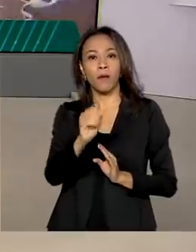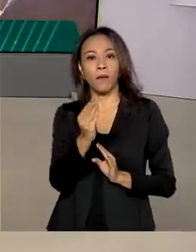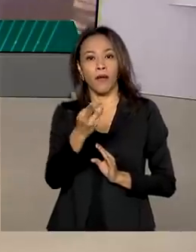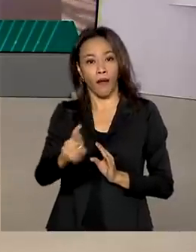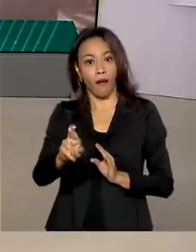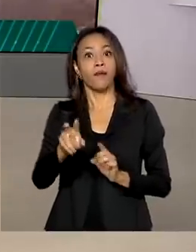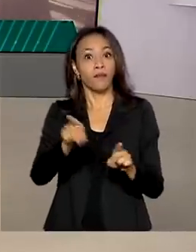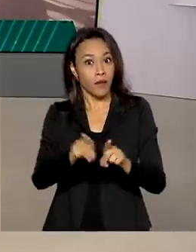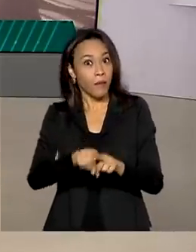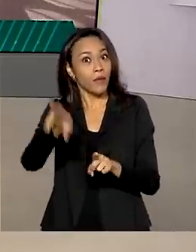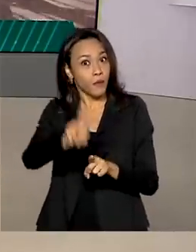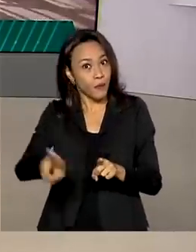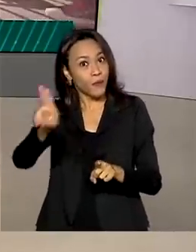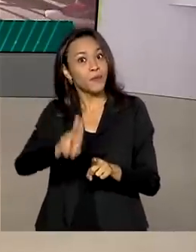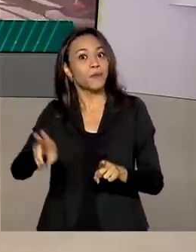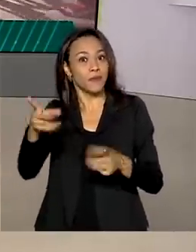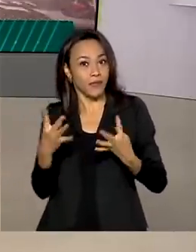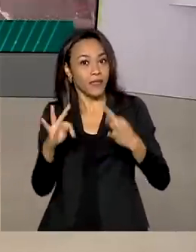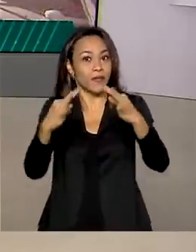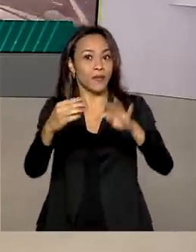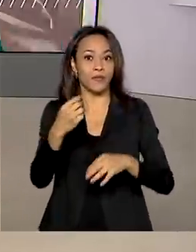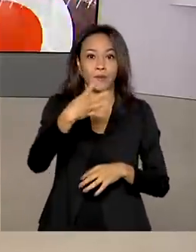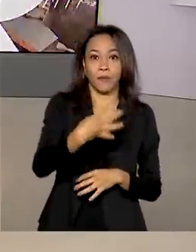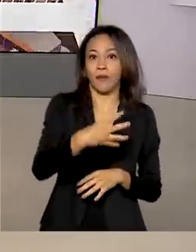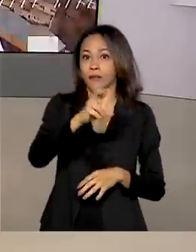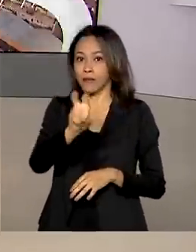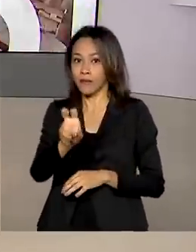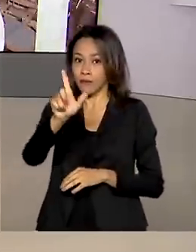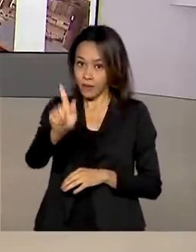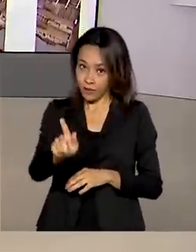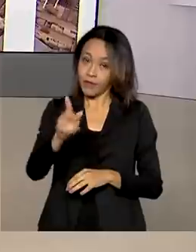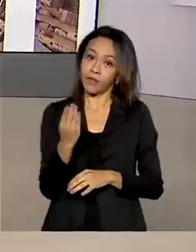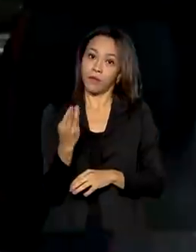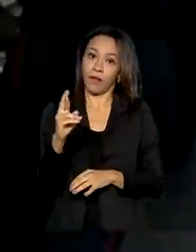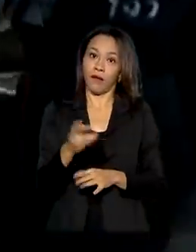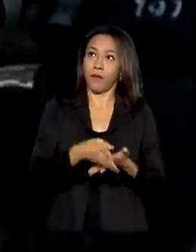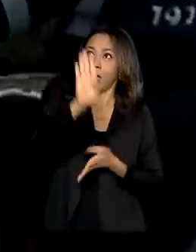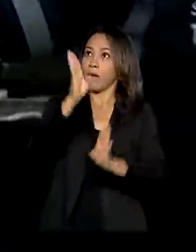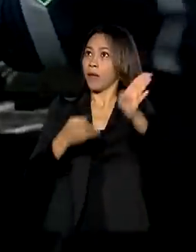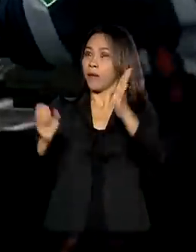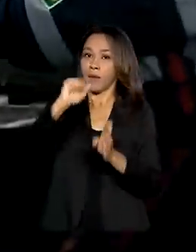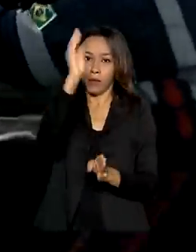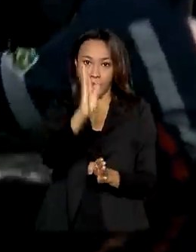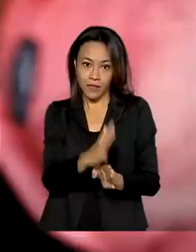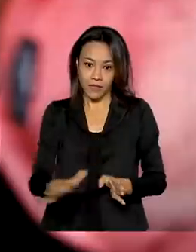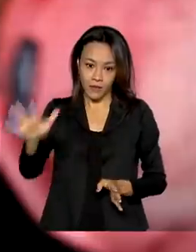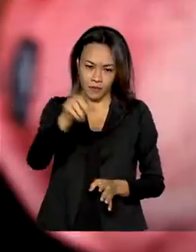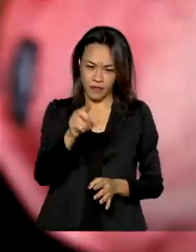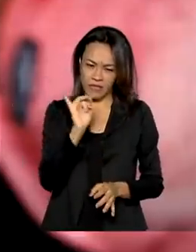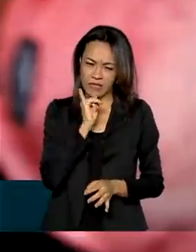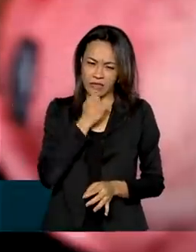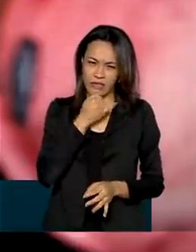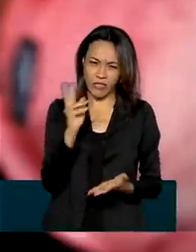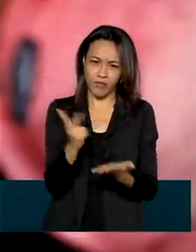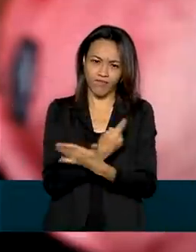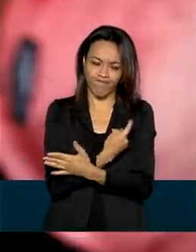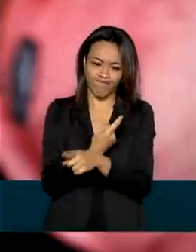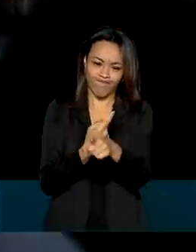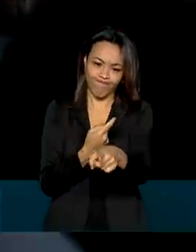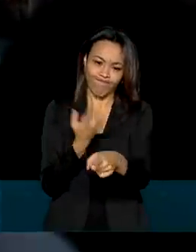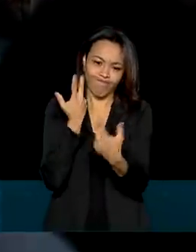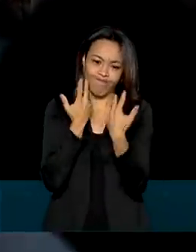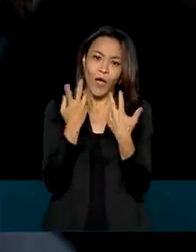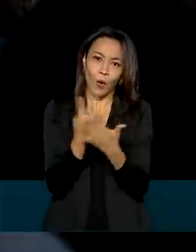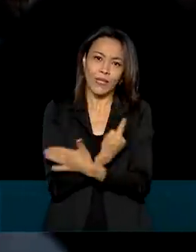das tecnologias 4 e 5G nas estradas brasileiras. Uma imagem triste e comum nas estradas do